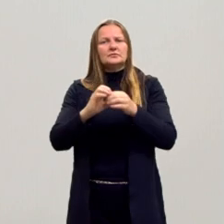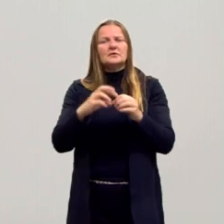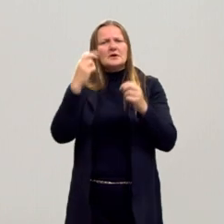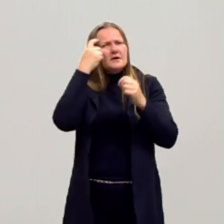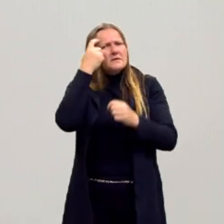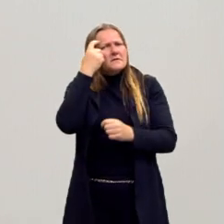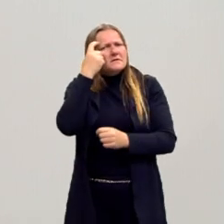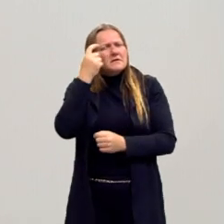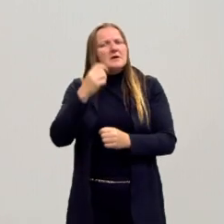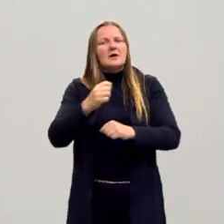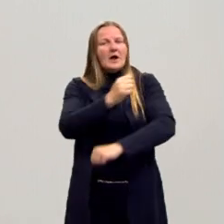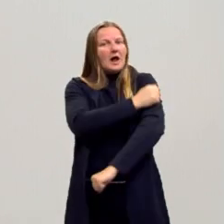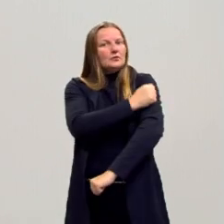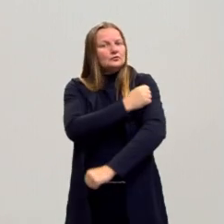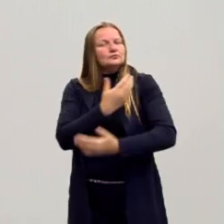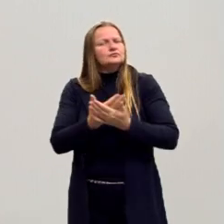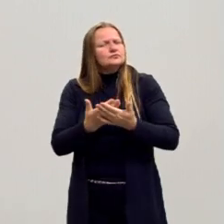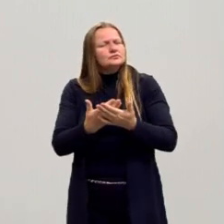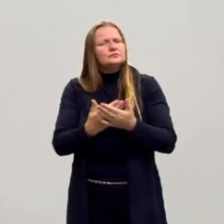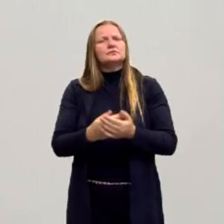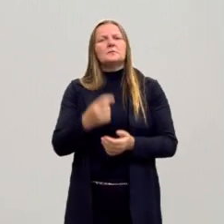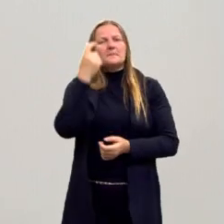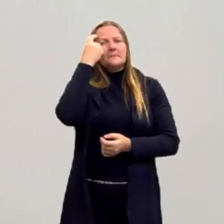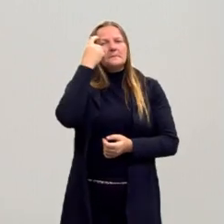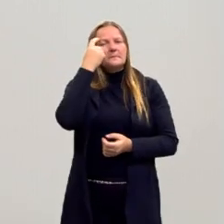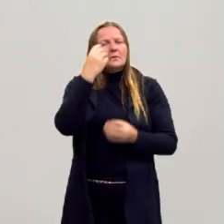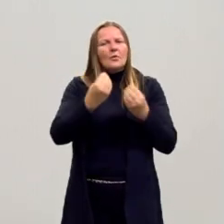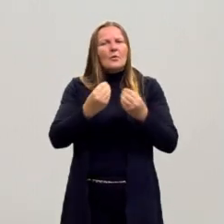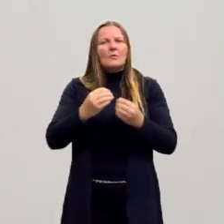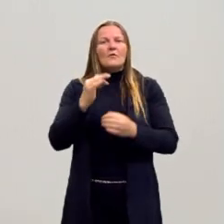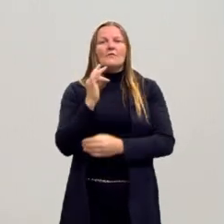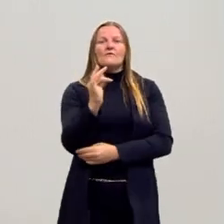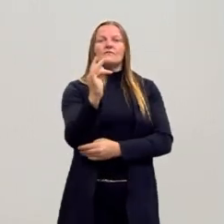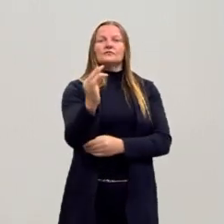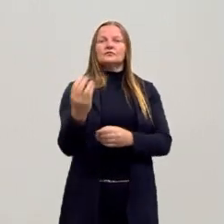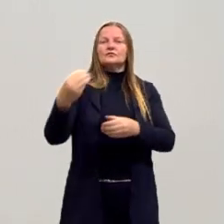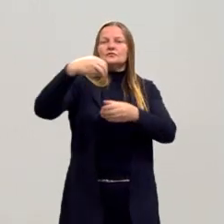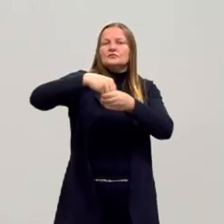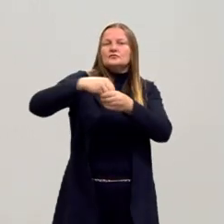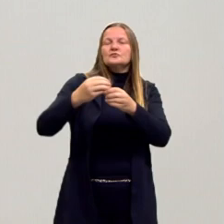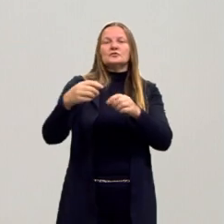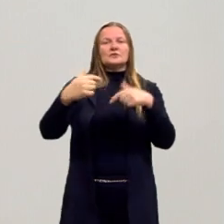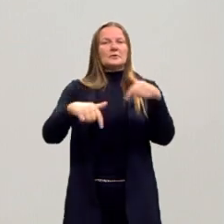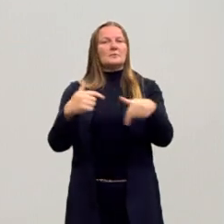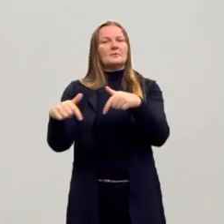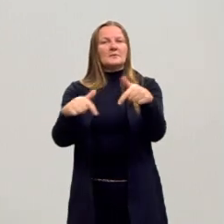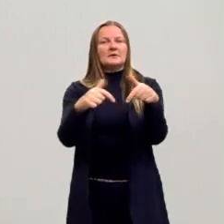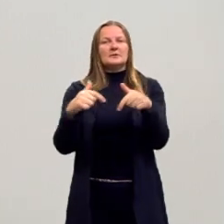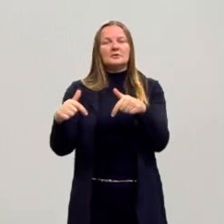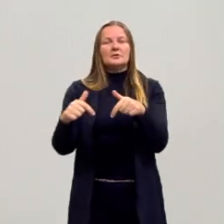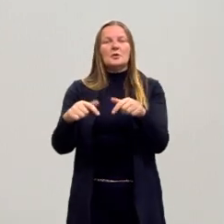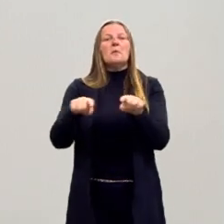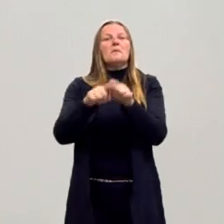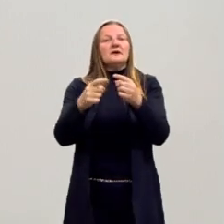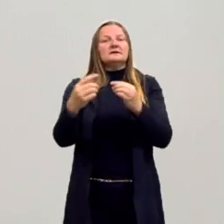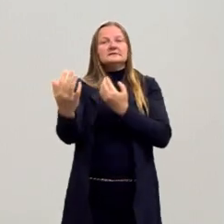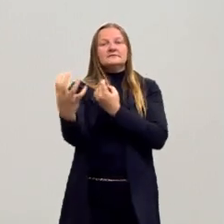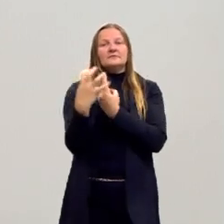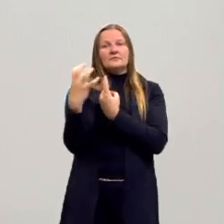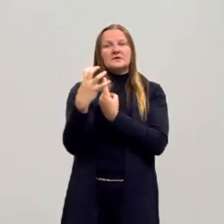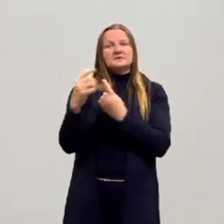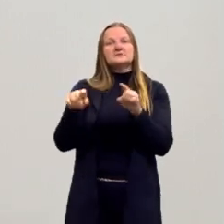reflexão para os alunos, para os estudantes. Como eu vou me inserir no mundo do trabalho, mas também como o mundo do trabalho vai